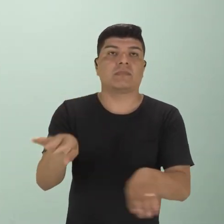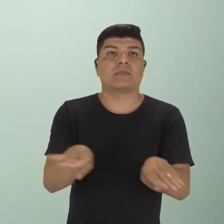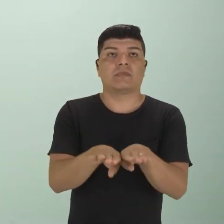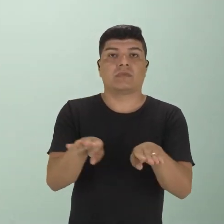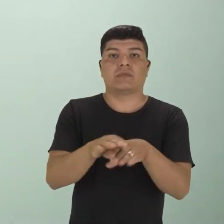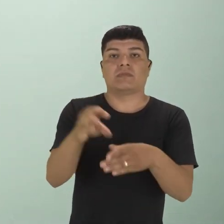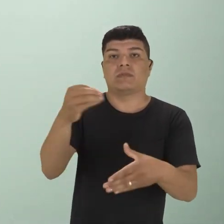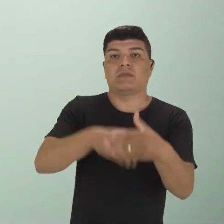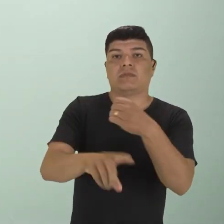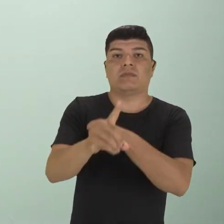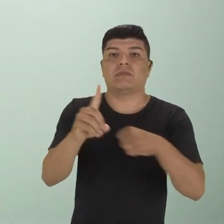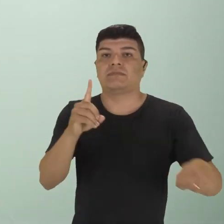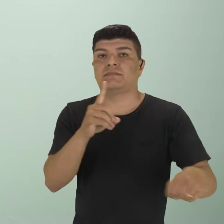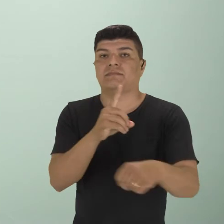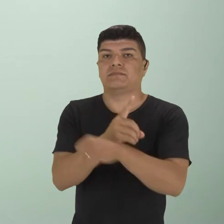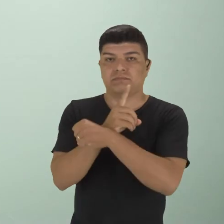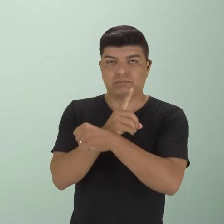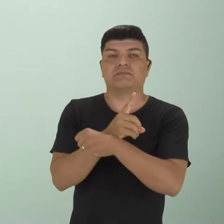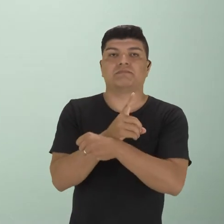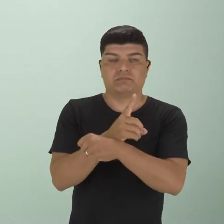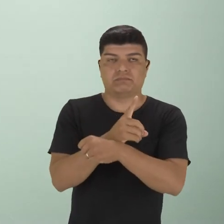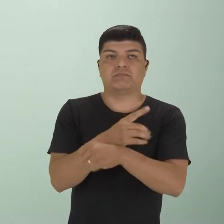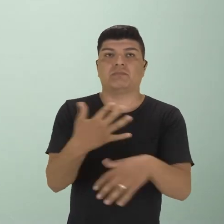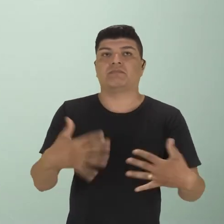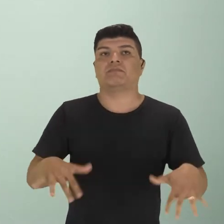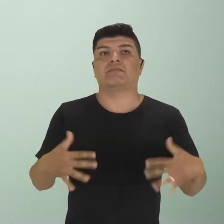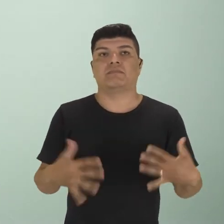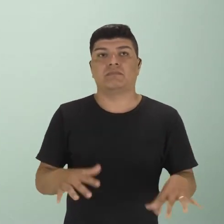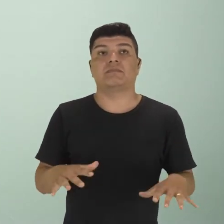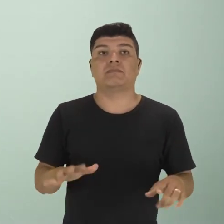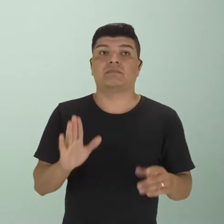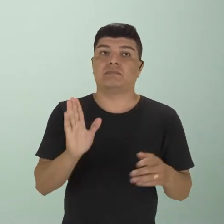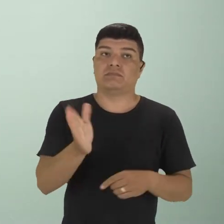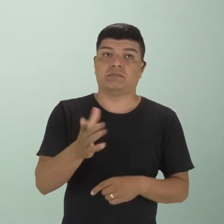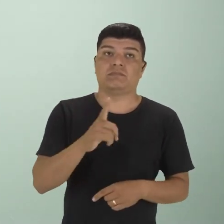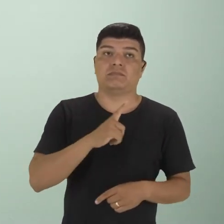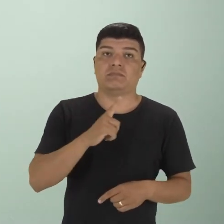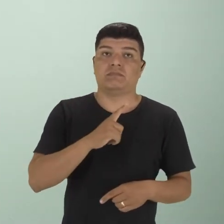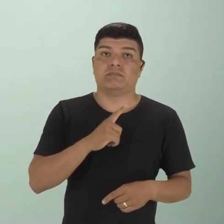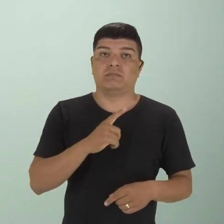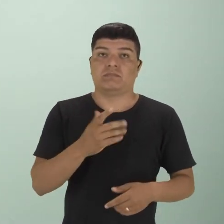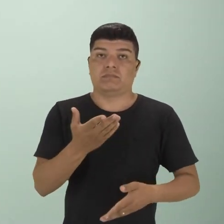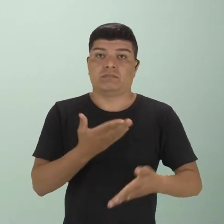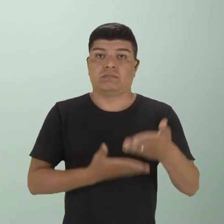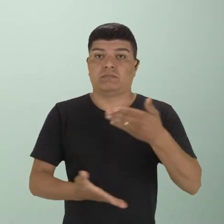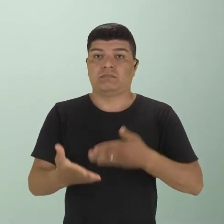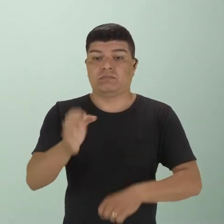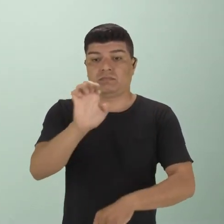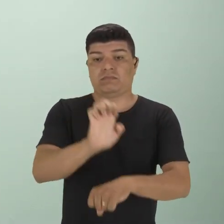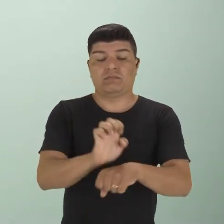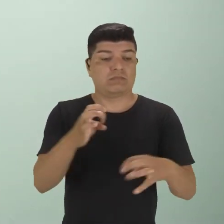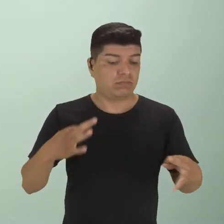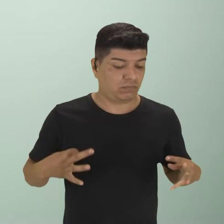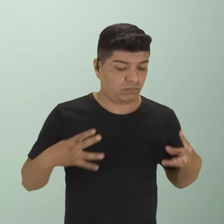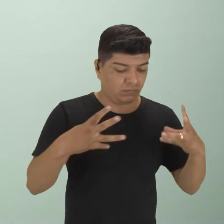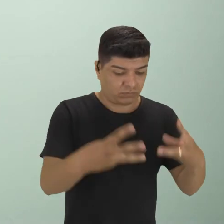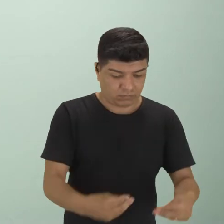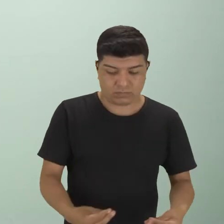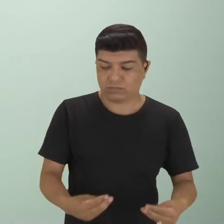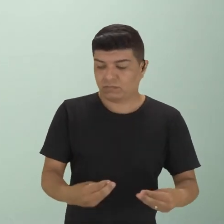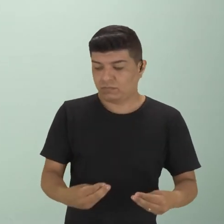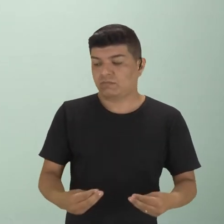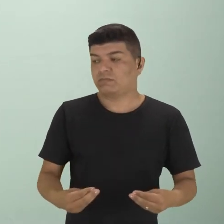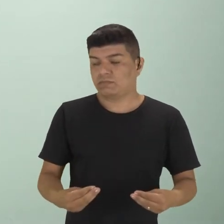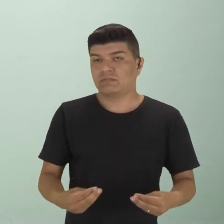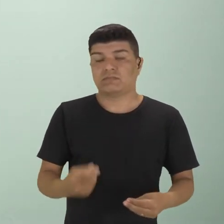implantação desse socialismo de maneira feroz, já que vão estar passando para a mão do Estado quase que tudo, tá, pessoal?